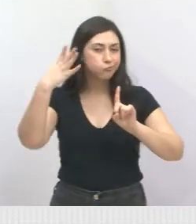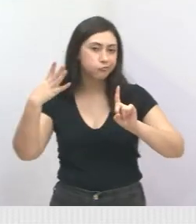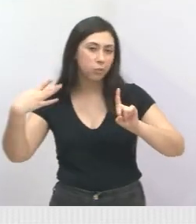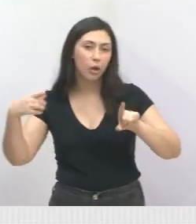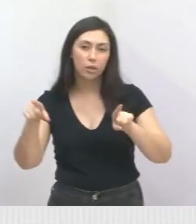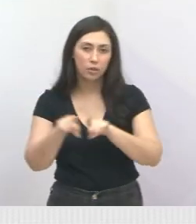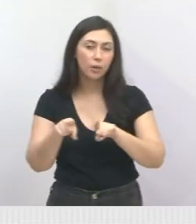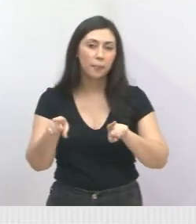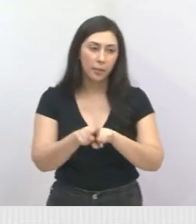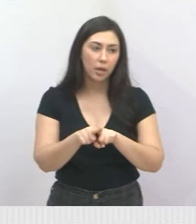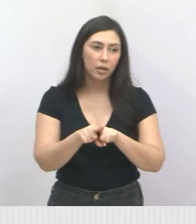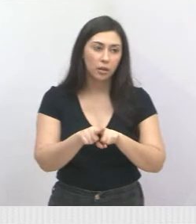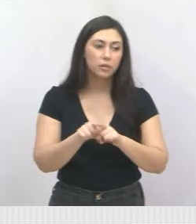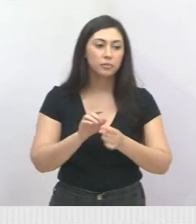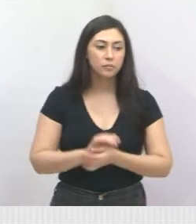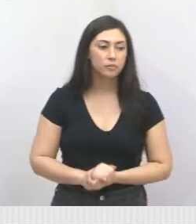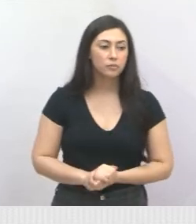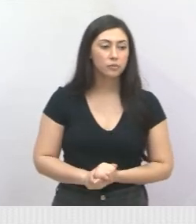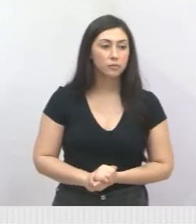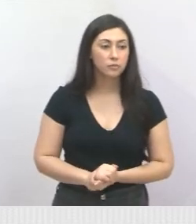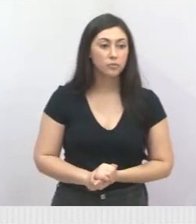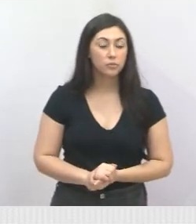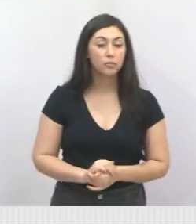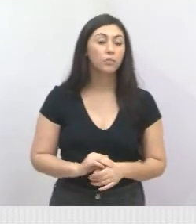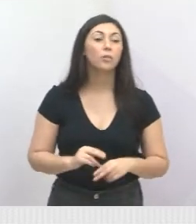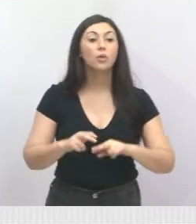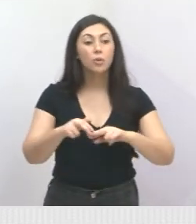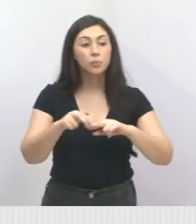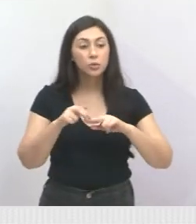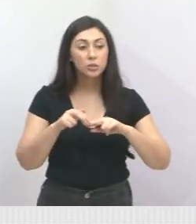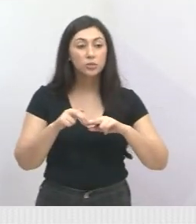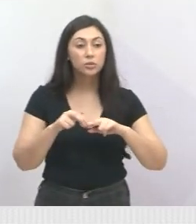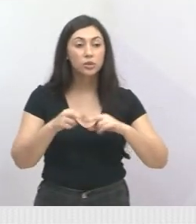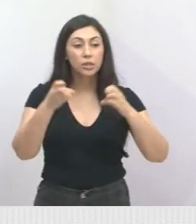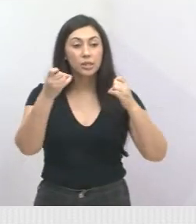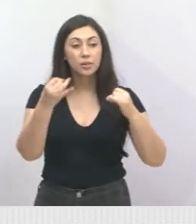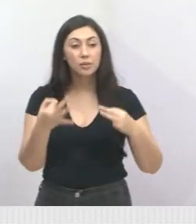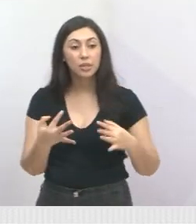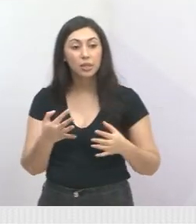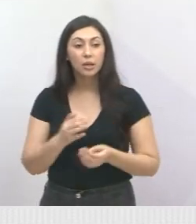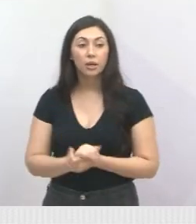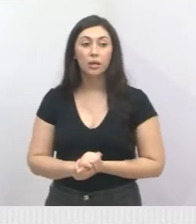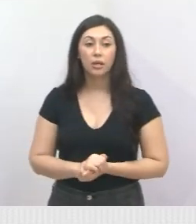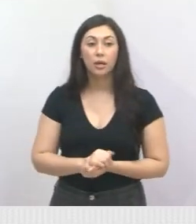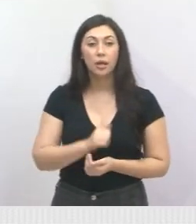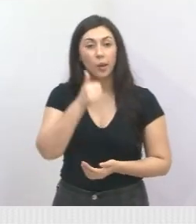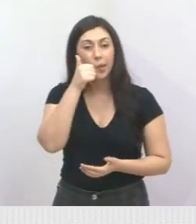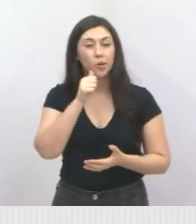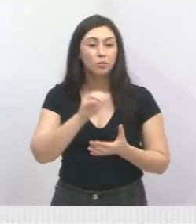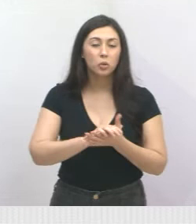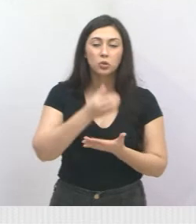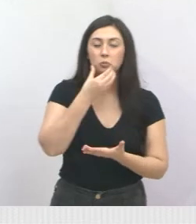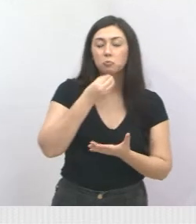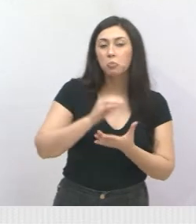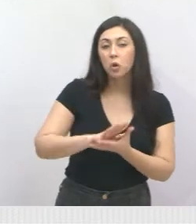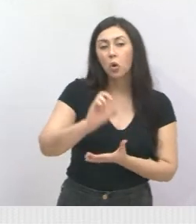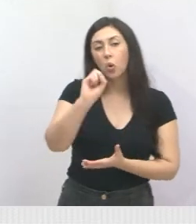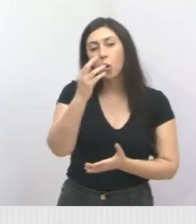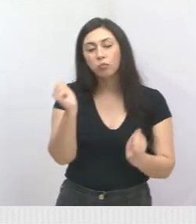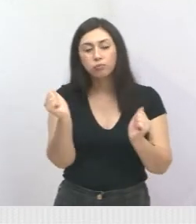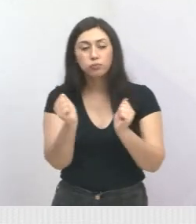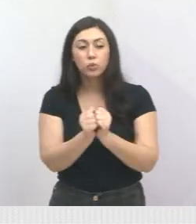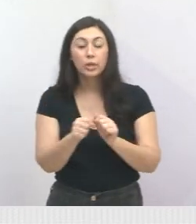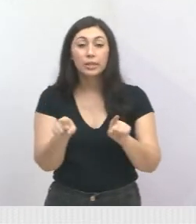foram reconhecidas no nosso país. Então, por isso que a lei fala conge ou companheiro, tá? Os filhos